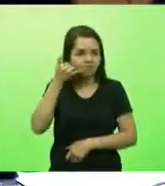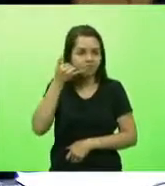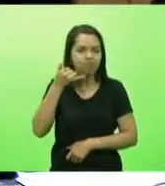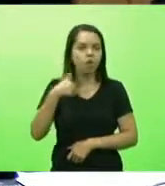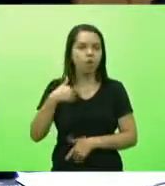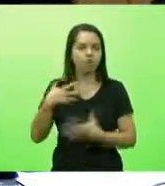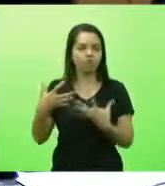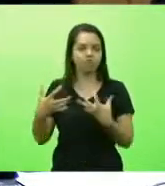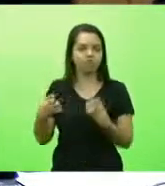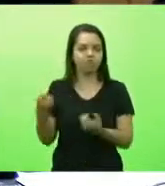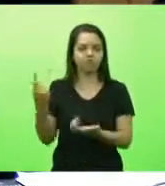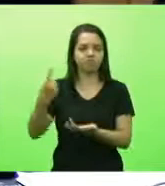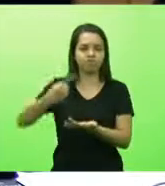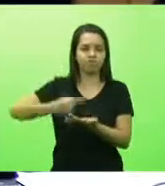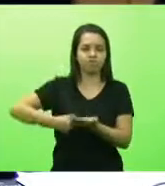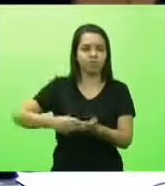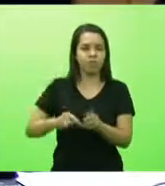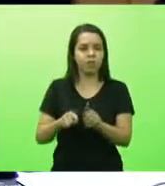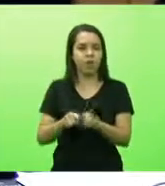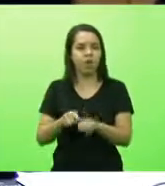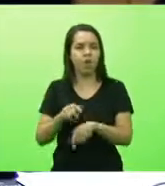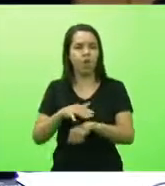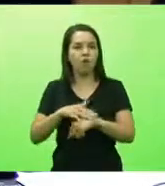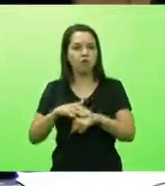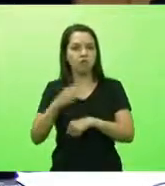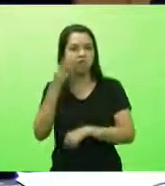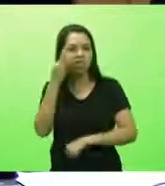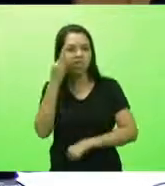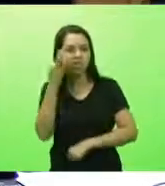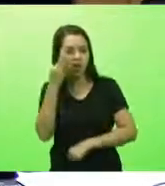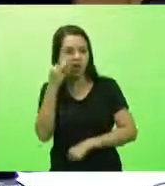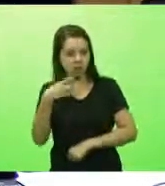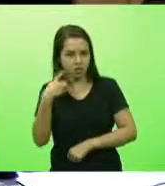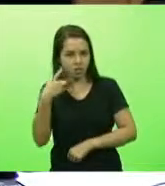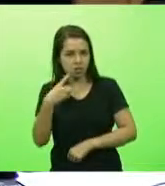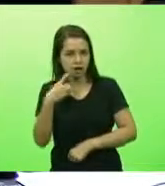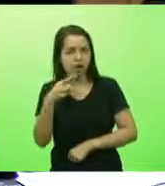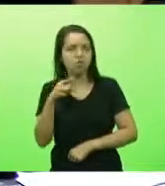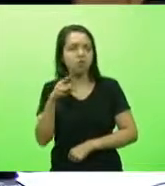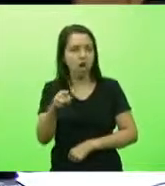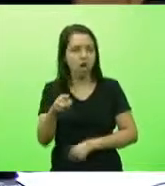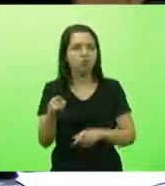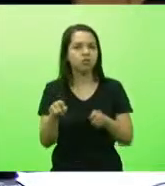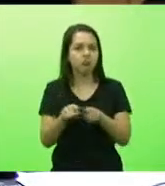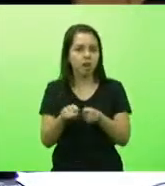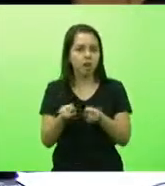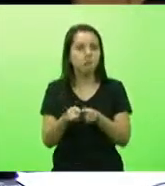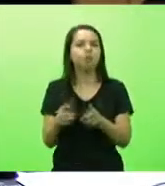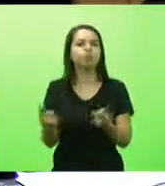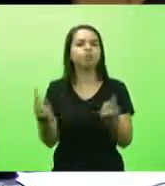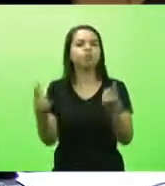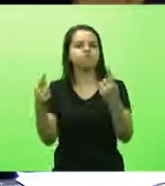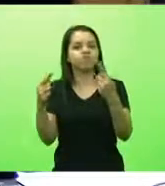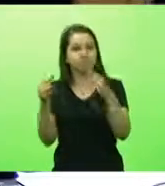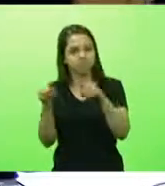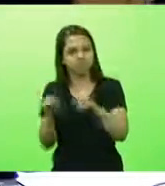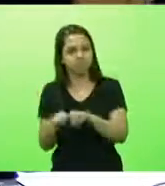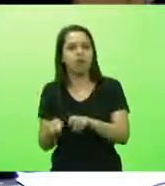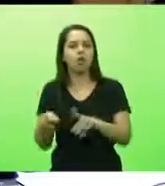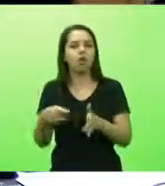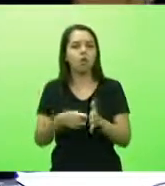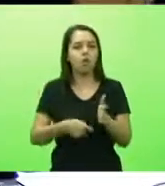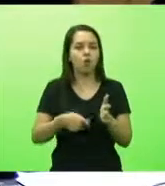grande incentivador e entende muito do esporte, ele também está irmanado nesta luta para que possamos reabrir